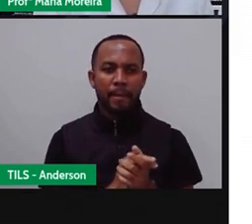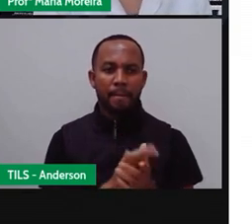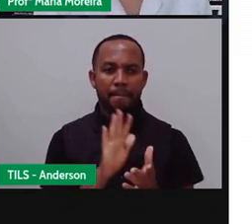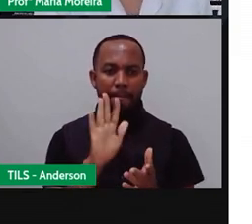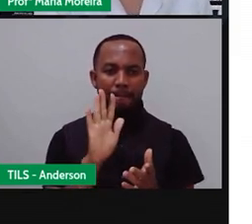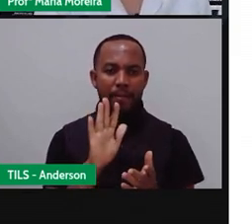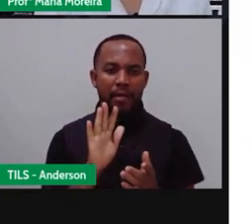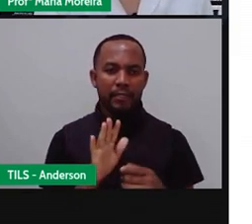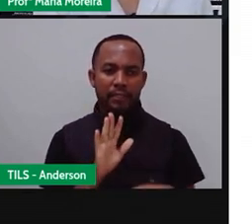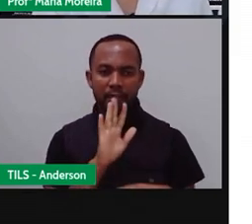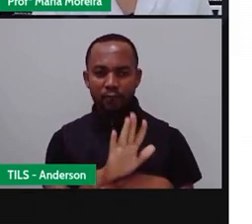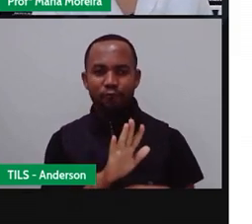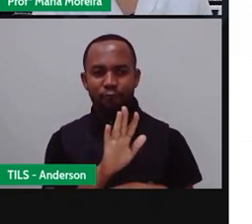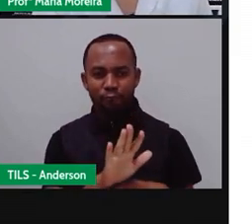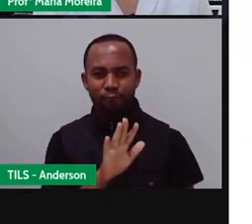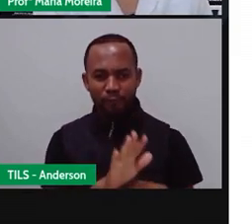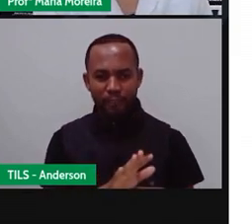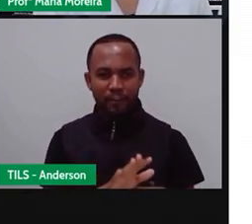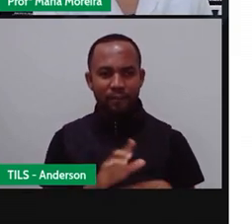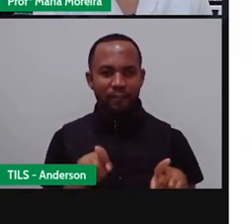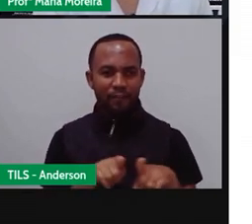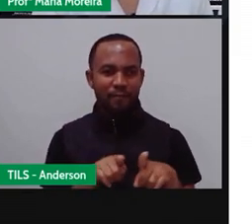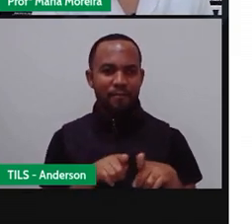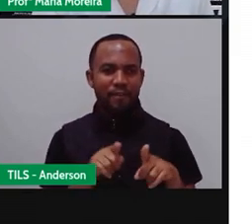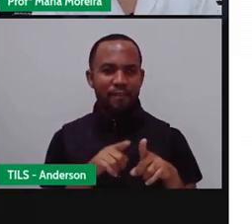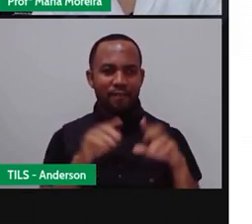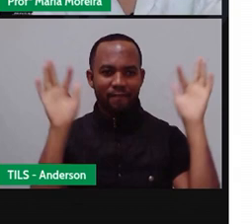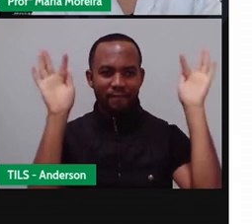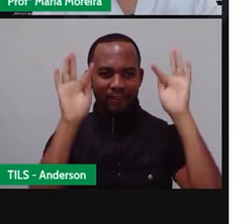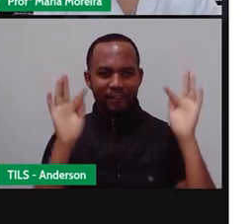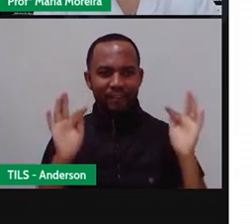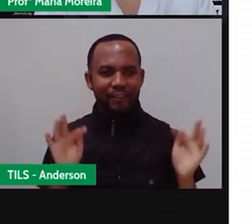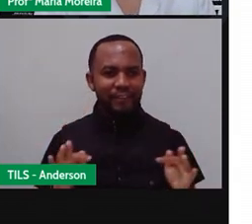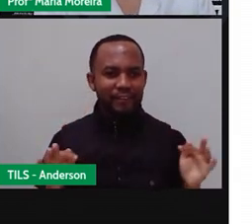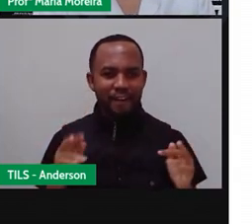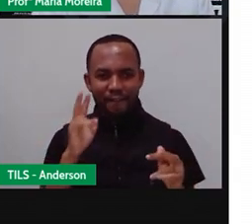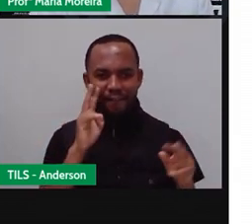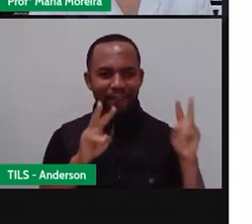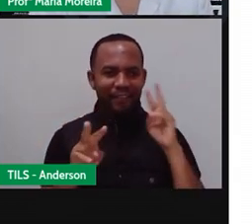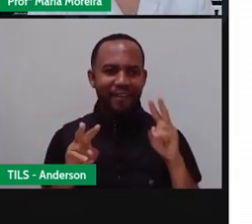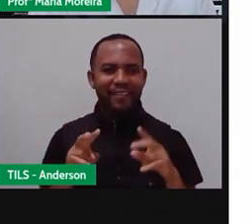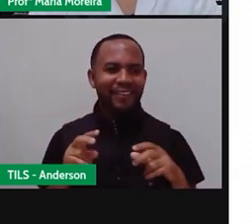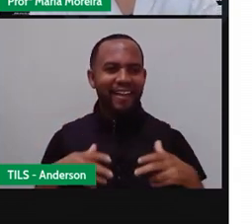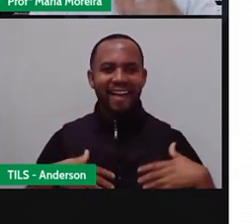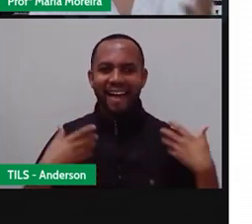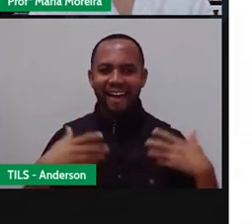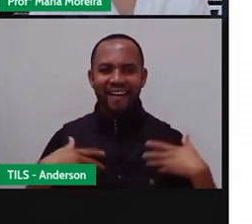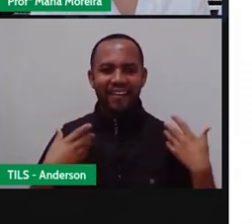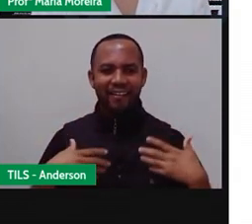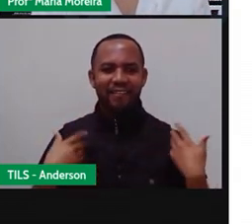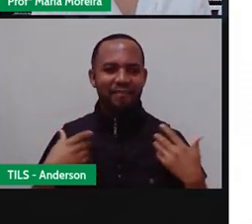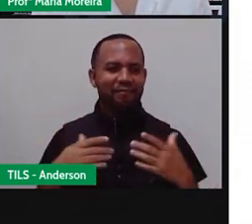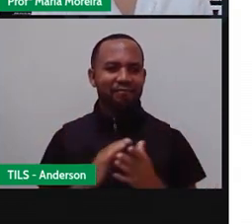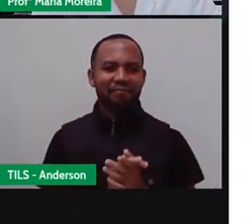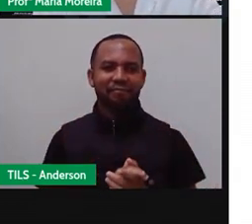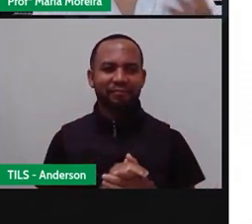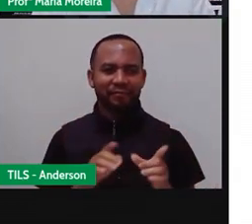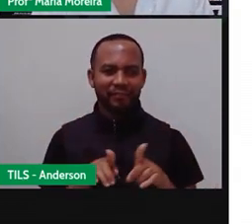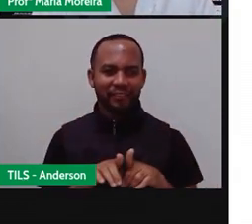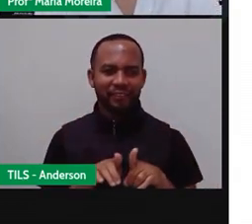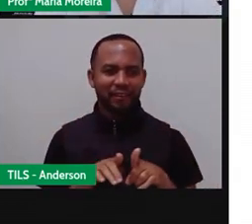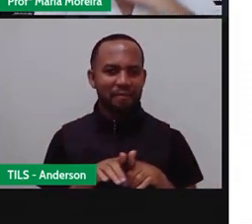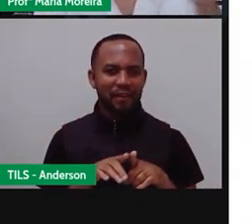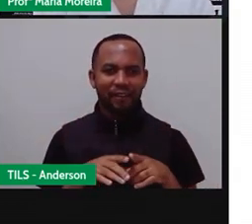Defende o dono e fica alegre com a sua presença, né? Quando a gente passa um tempo fora de casa e aí passamos o dia fora,